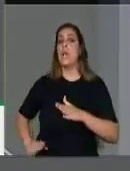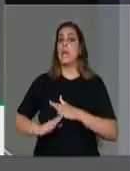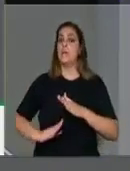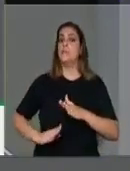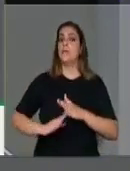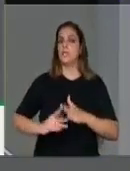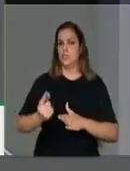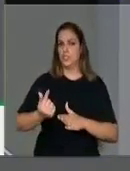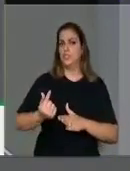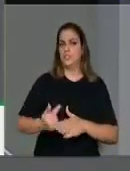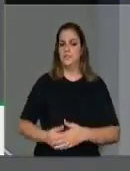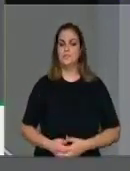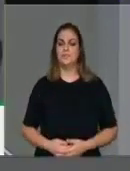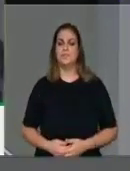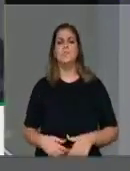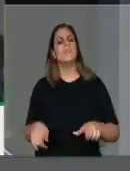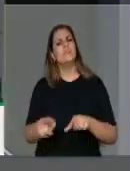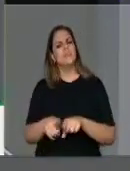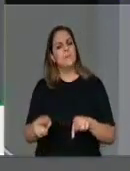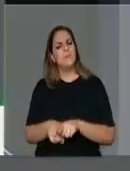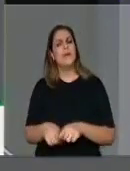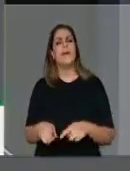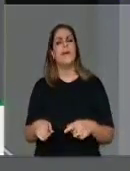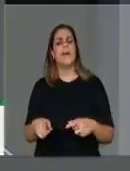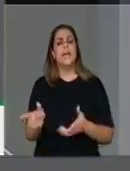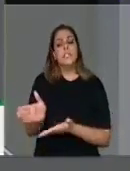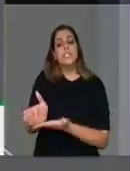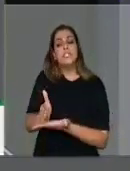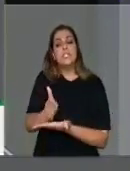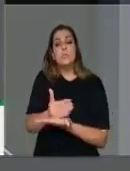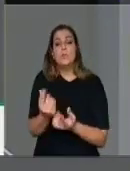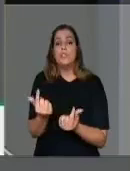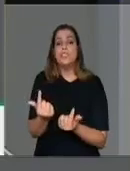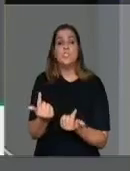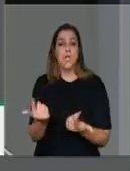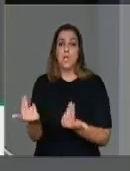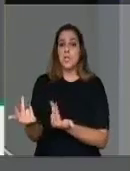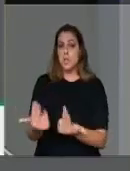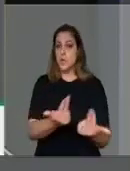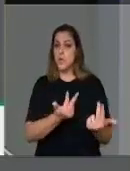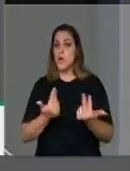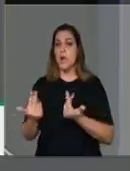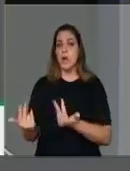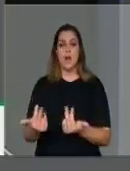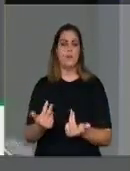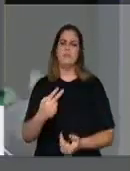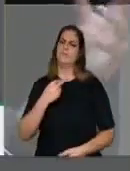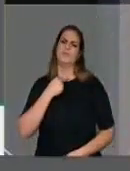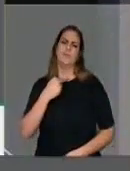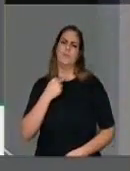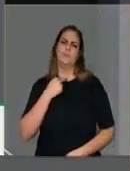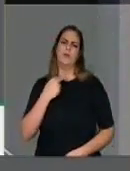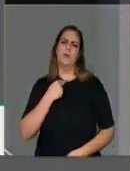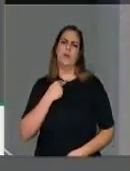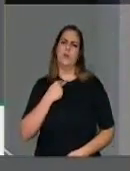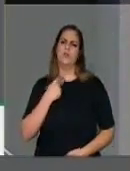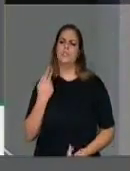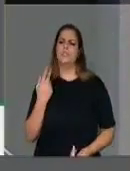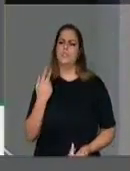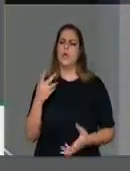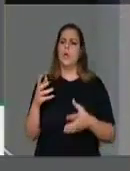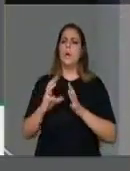E três, com uma distribuição mais igualitária desses recursos, não privilegiando os grandes